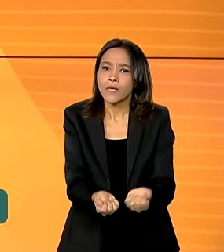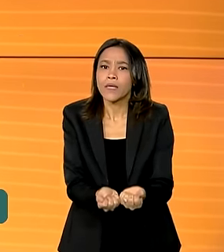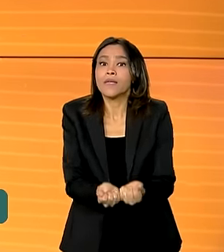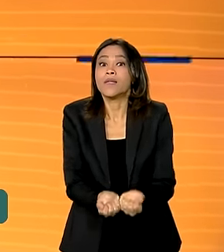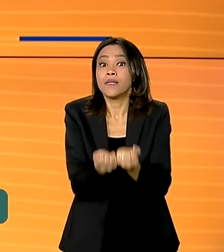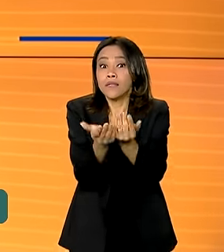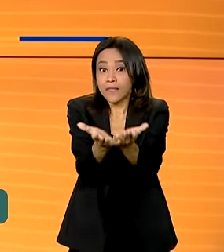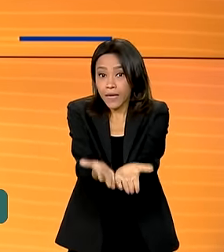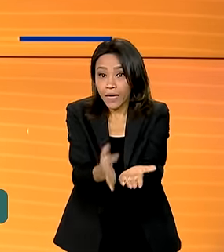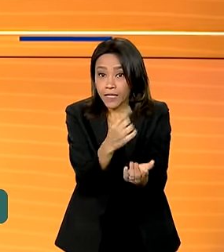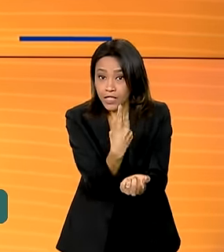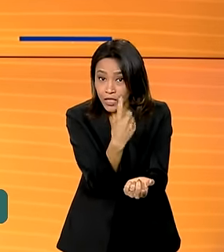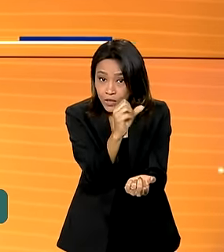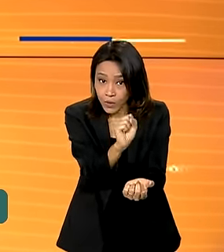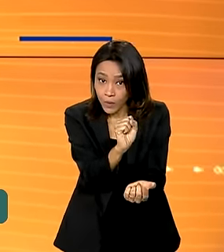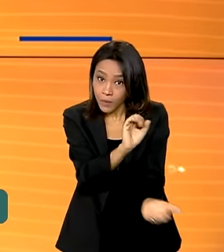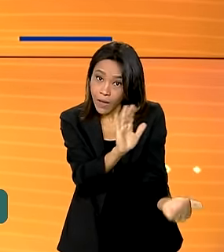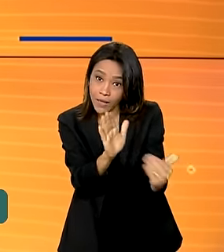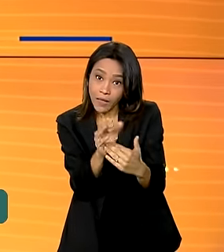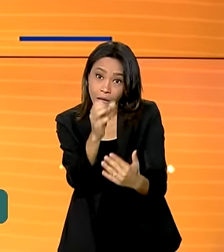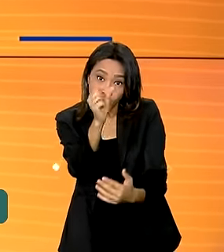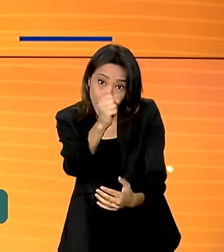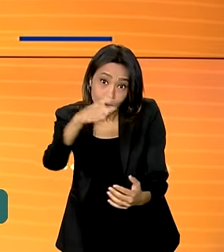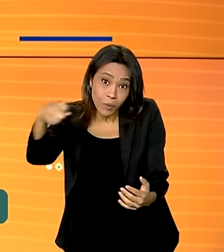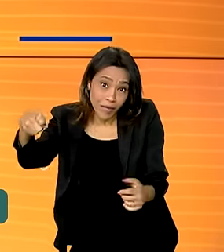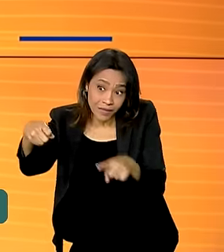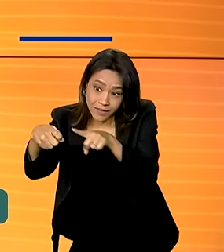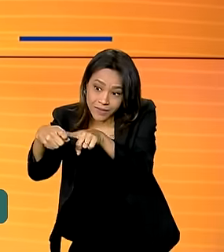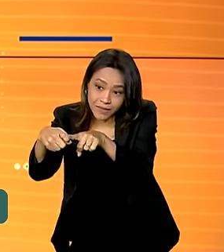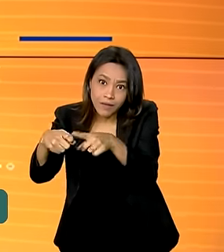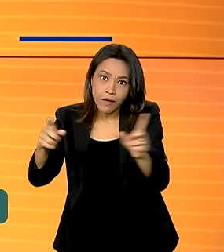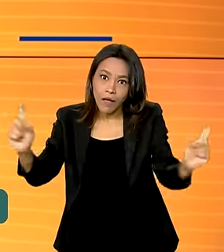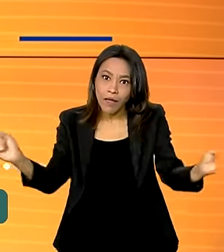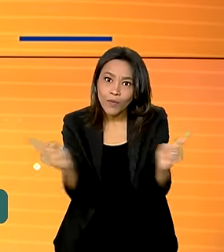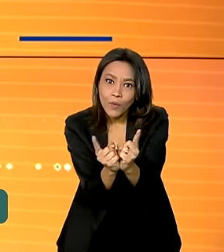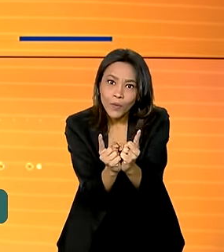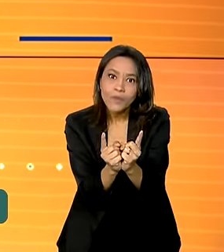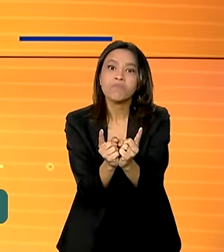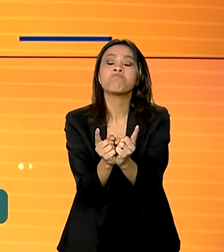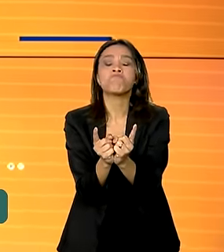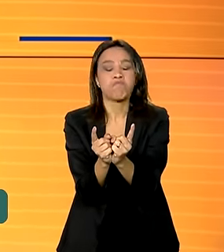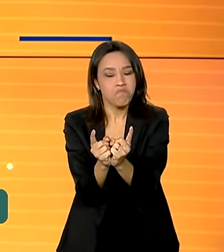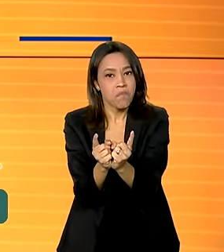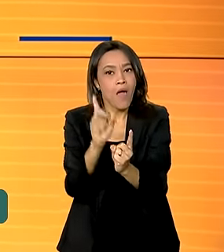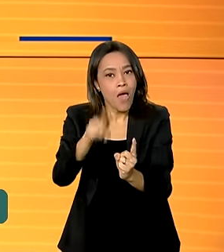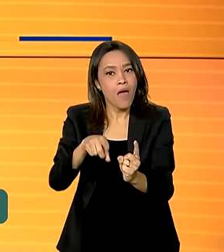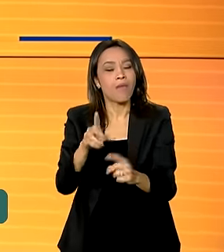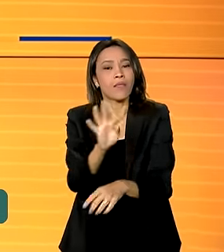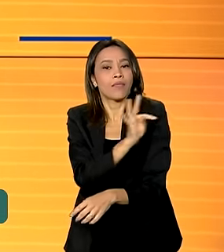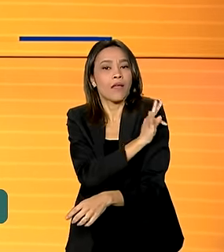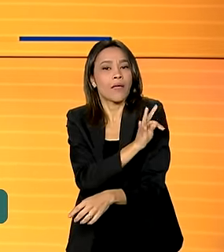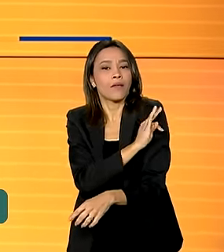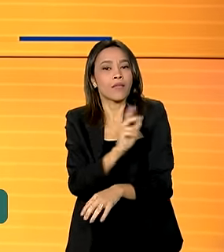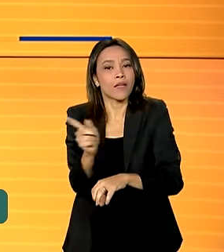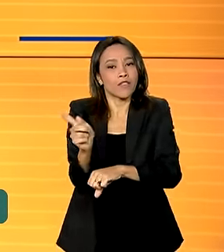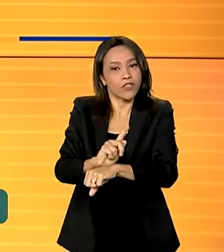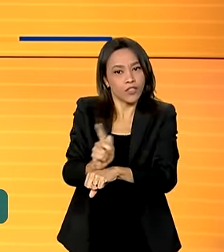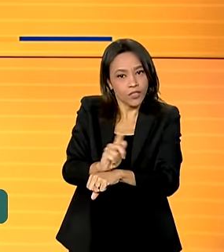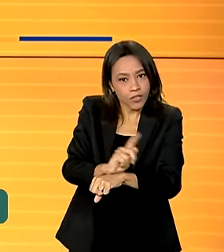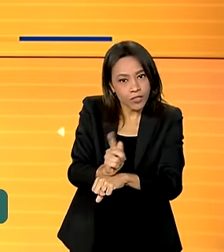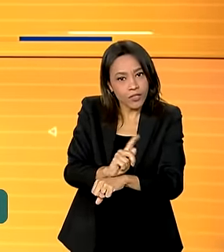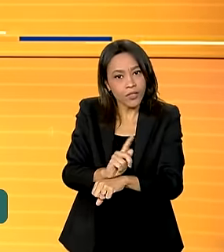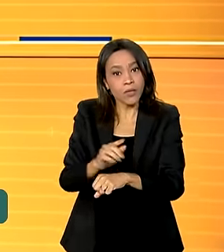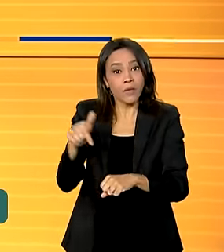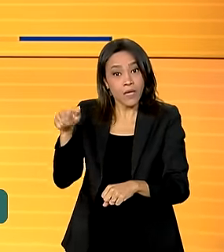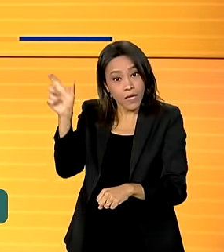18 para apenas 8 meses. É sobre essa técnica de gestão de recursos que a presidente do Fundo Nacional de